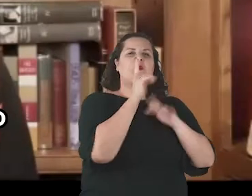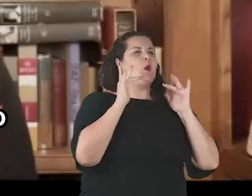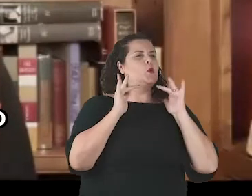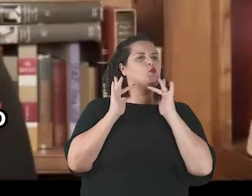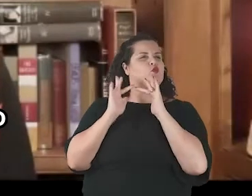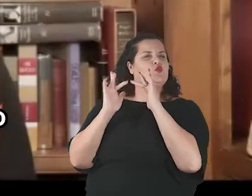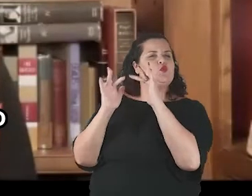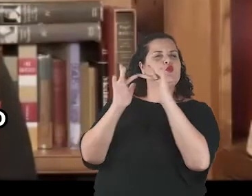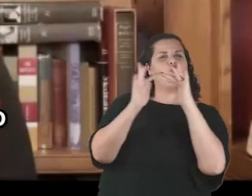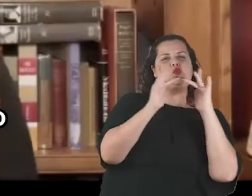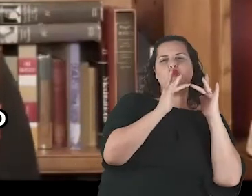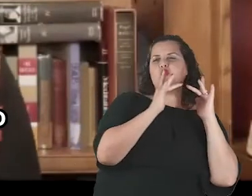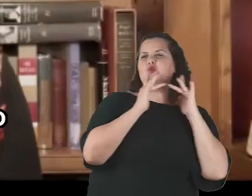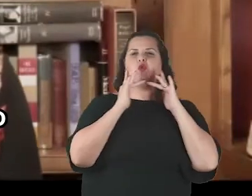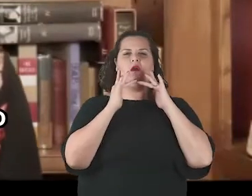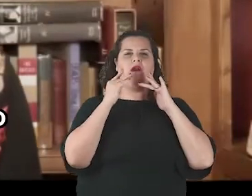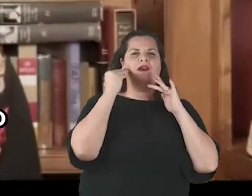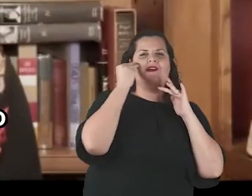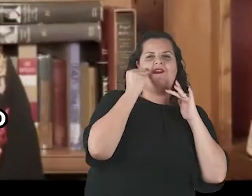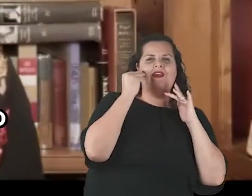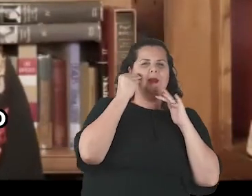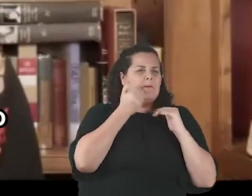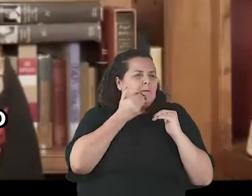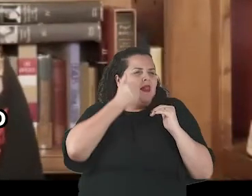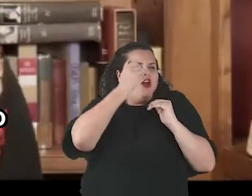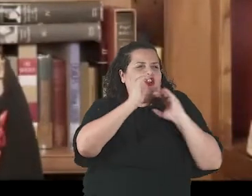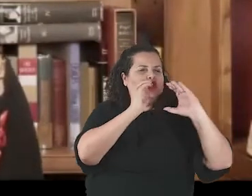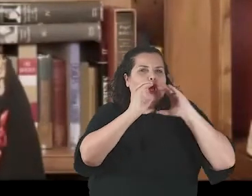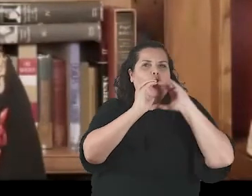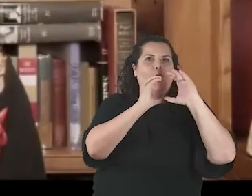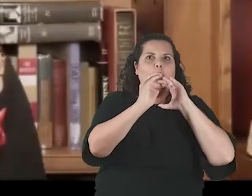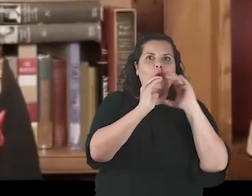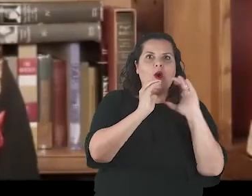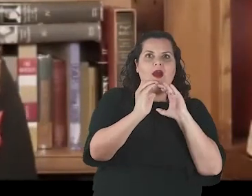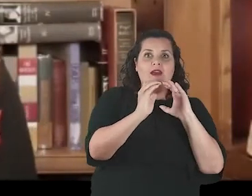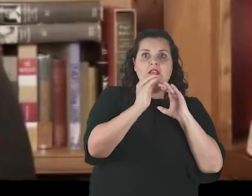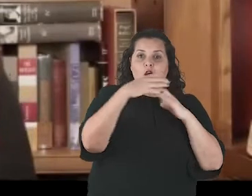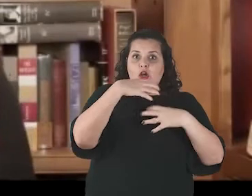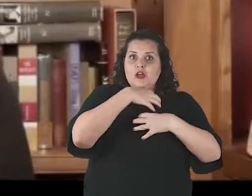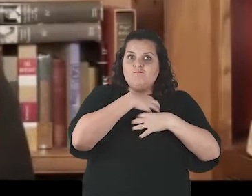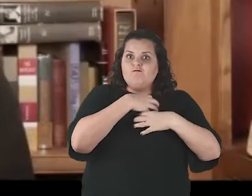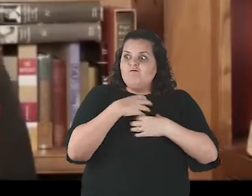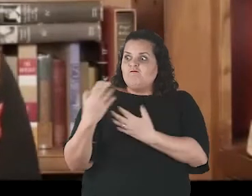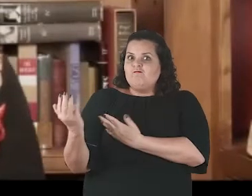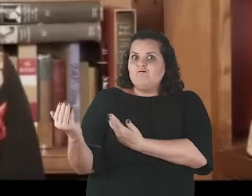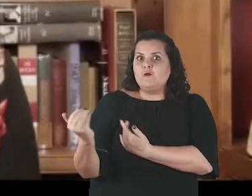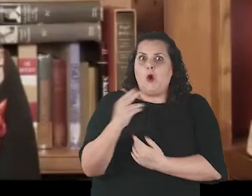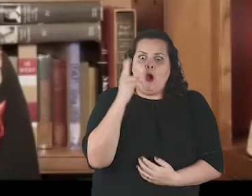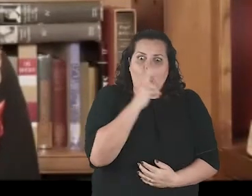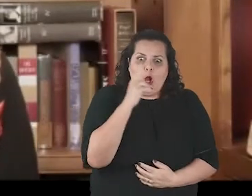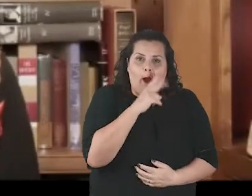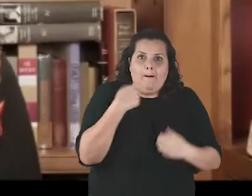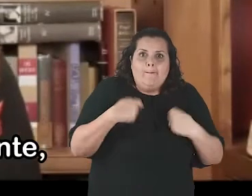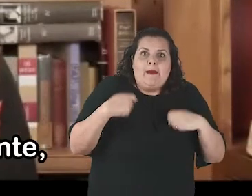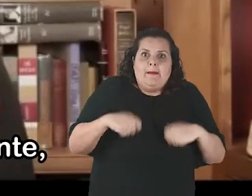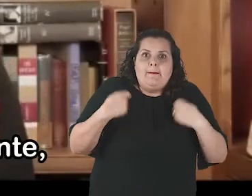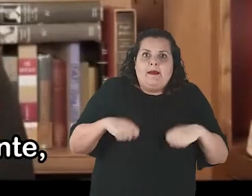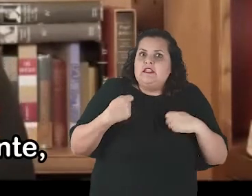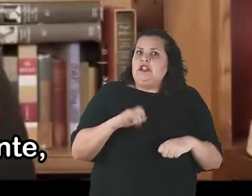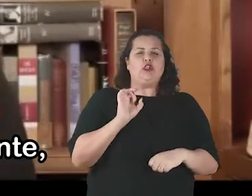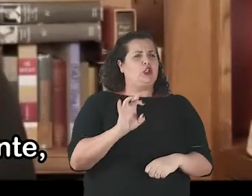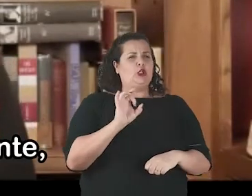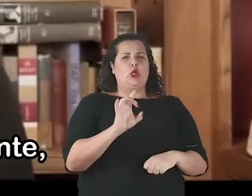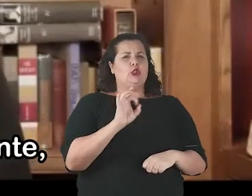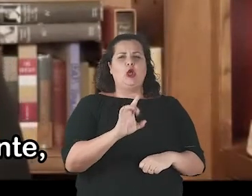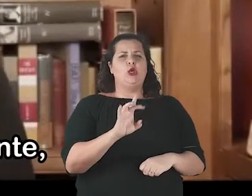alcançar um nível tão alto de conexão como uma experiência de comunicação sensorial